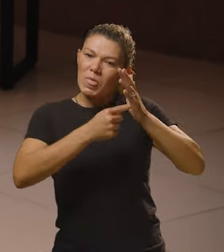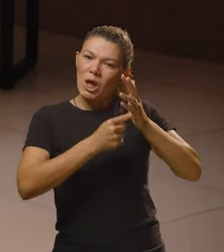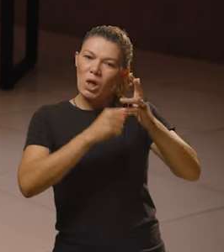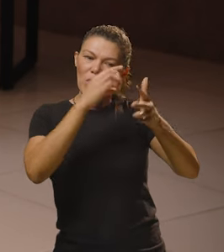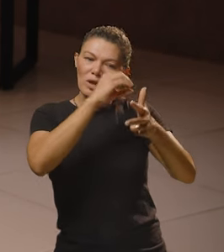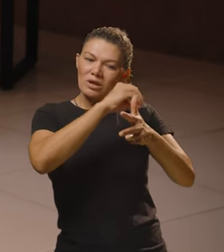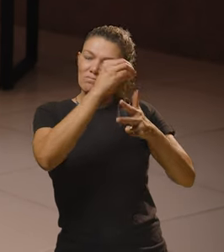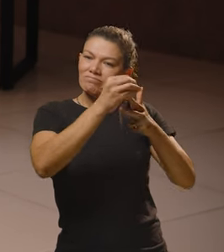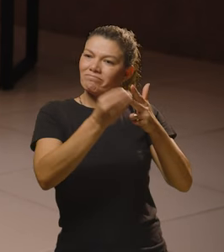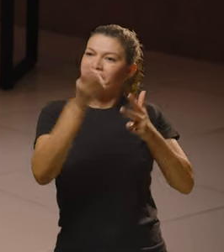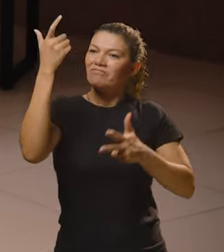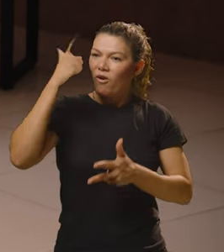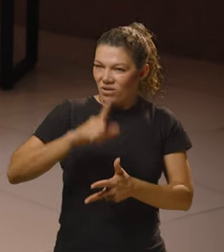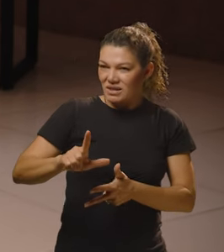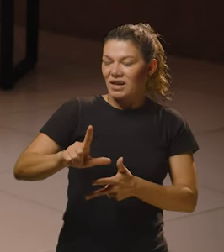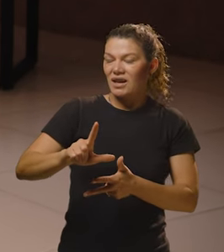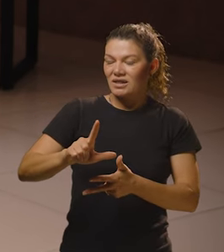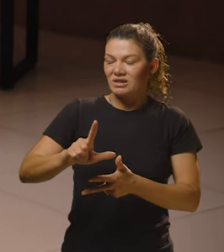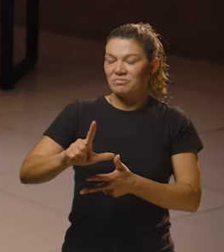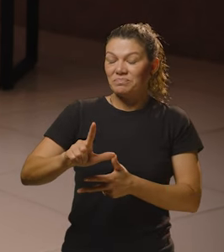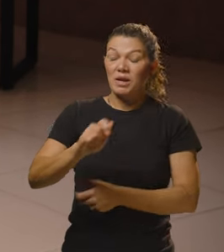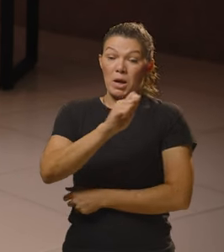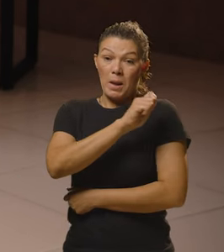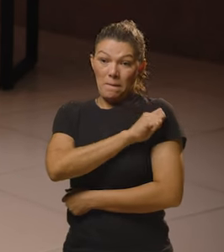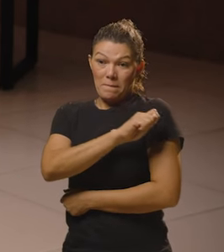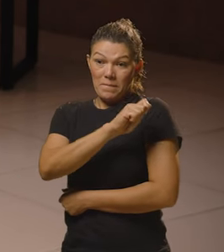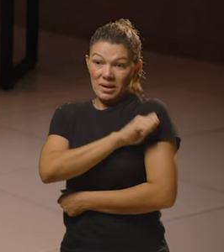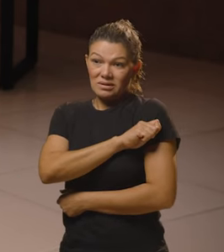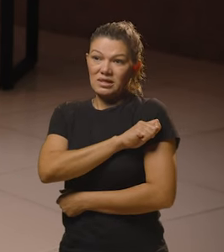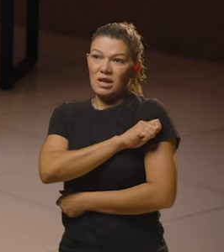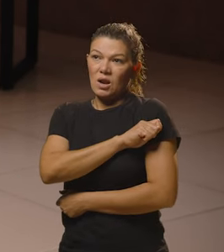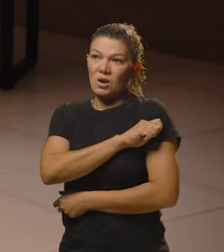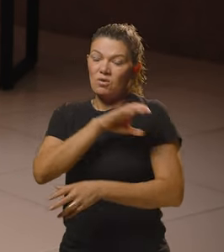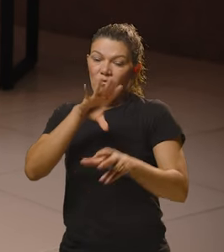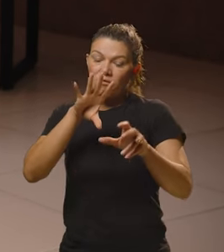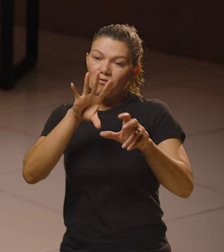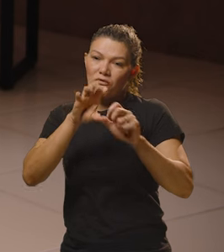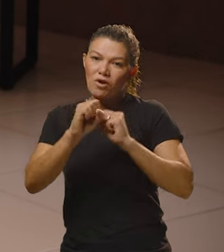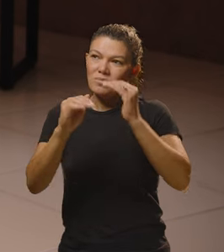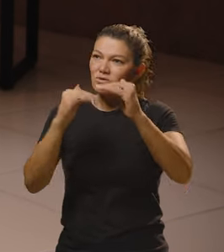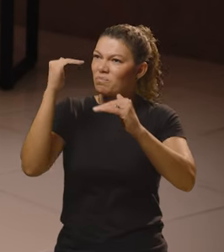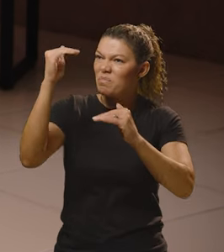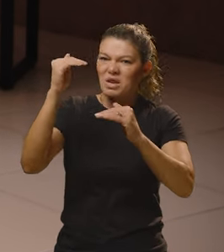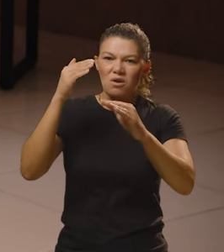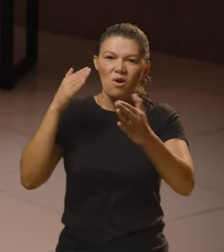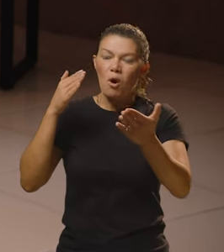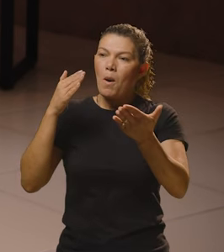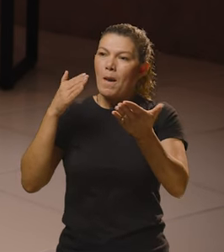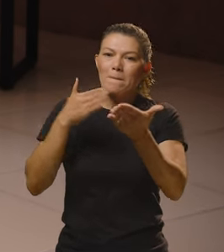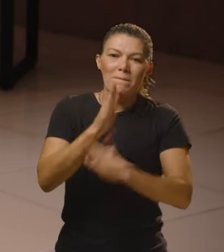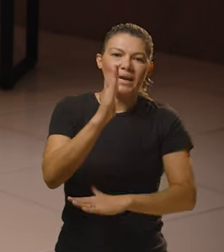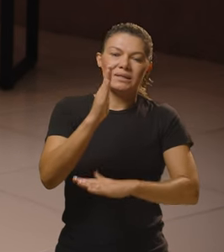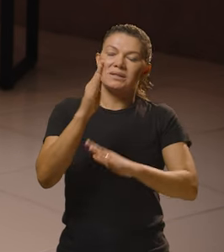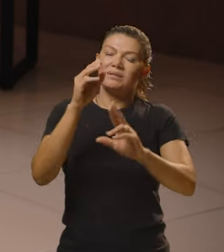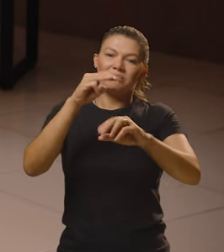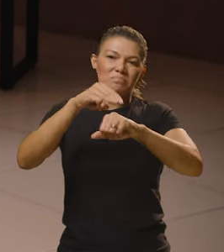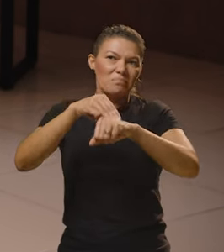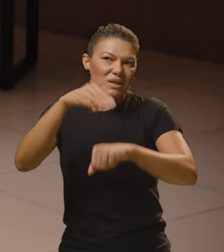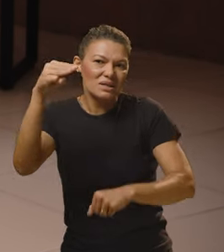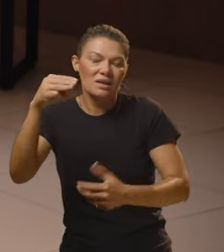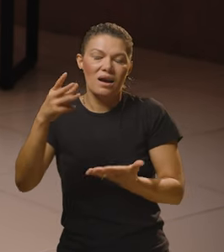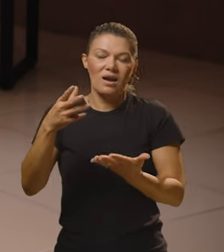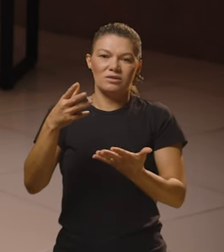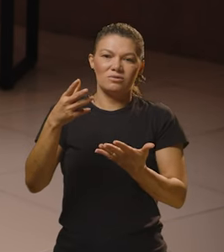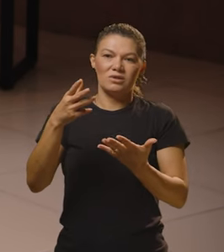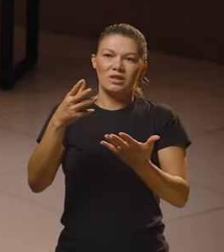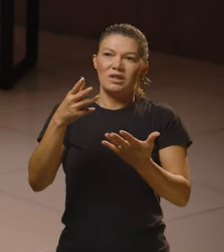notas que eles tiram no Enem, pelos alunos que saem dos cursos de graduação direto para mestrado, que